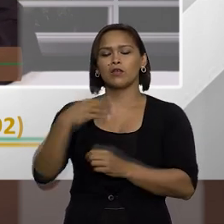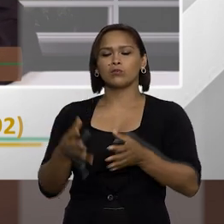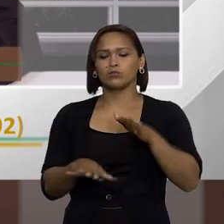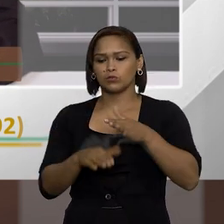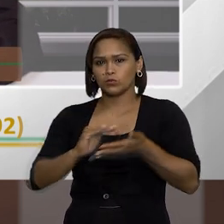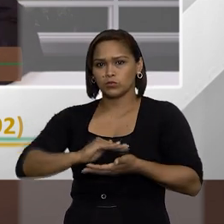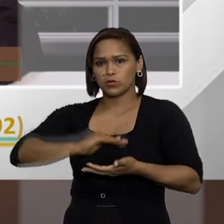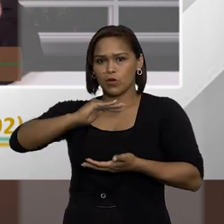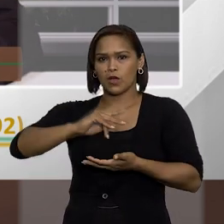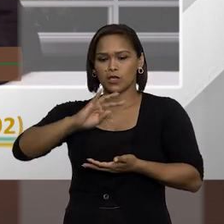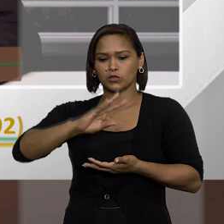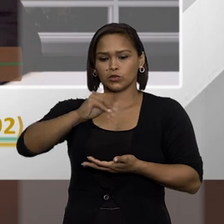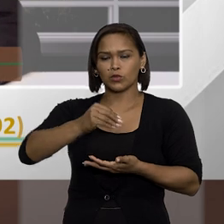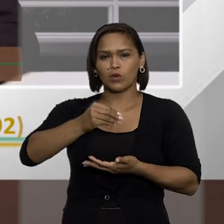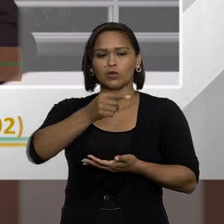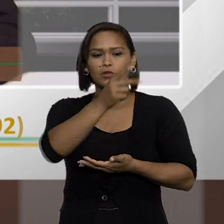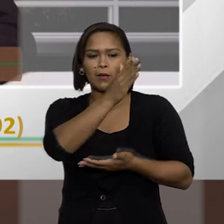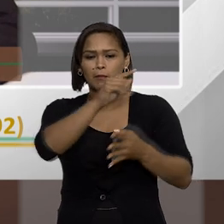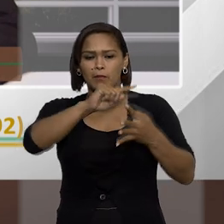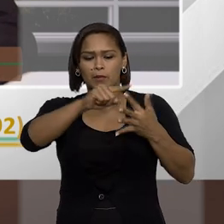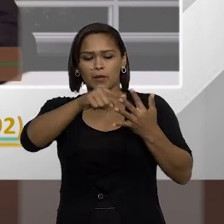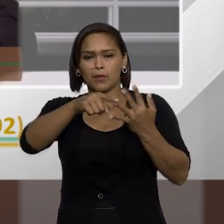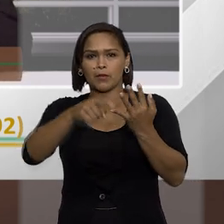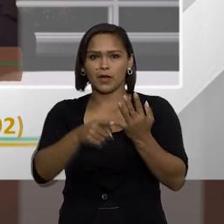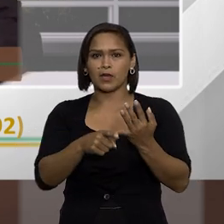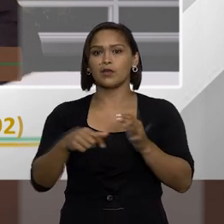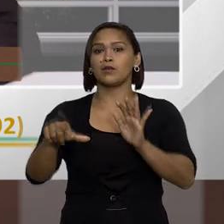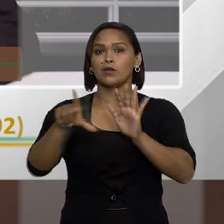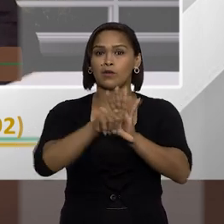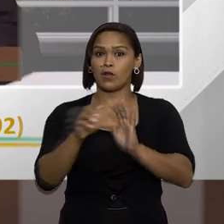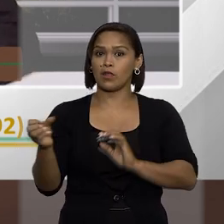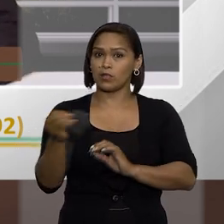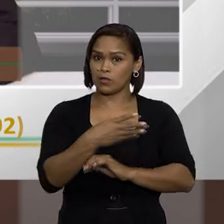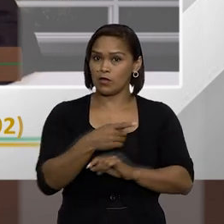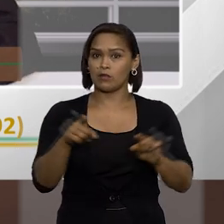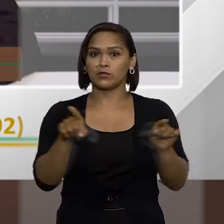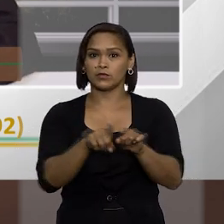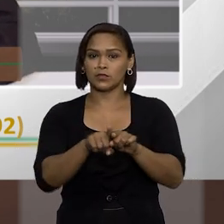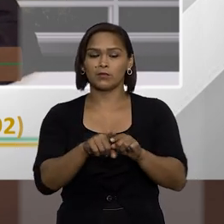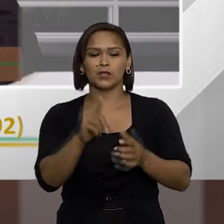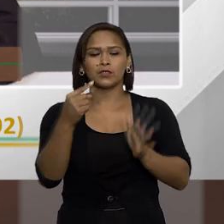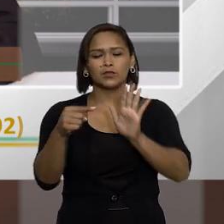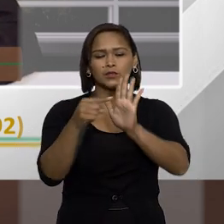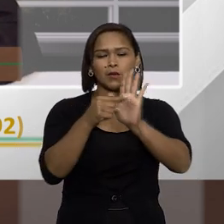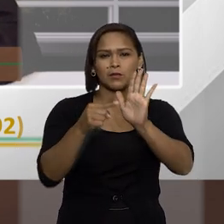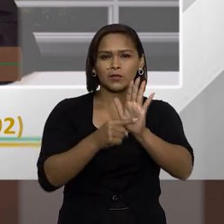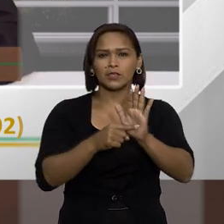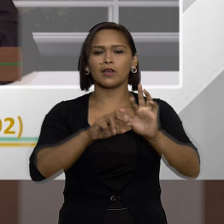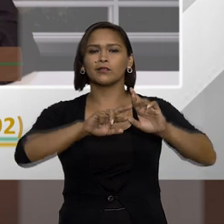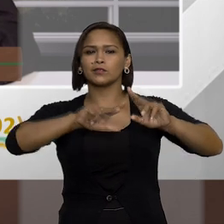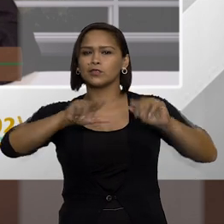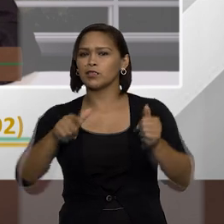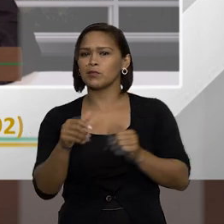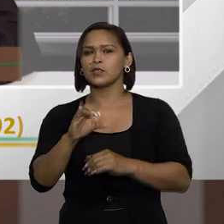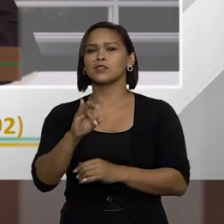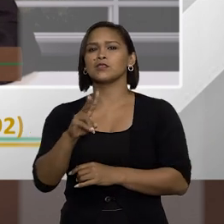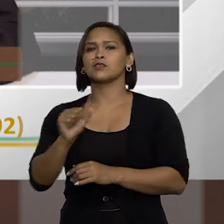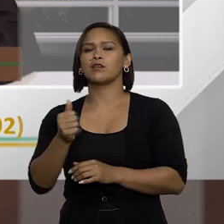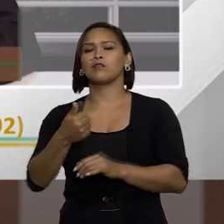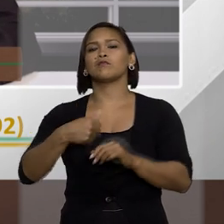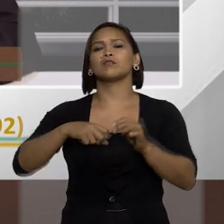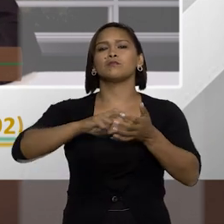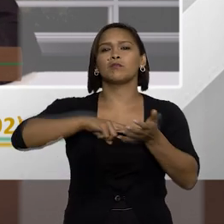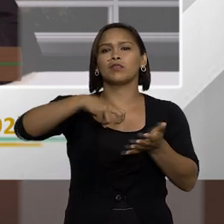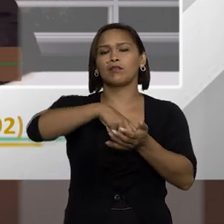cumular com todas essas esferas. Hoje, com a lei atual, as sanções de improbidade, elas são aplicadas, independente das sanções cíveis,